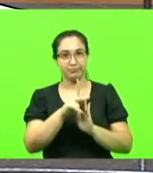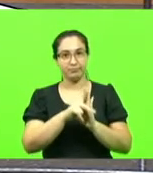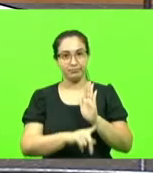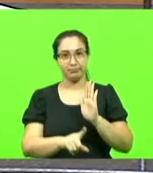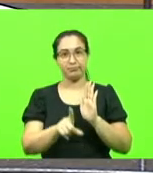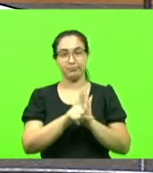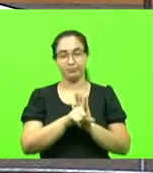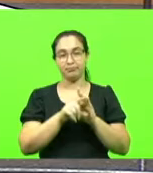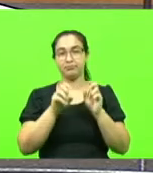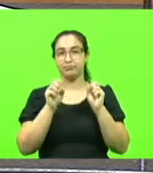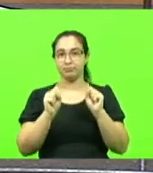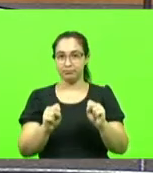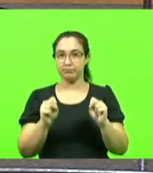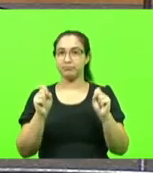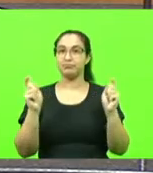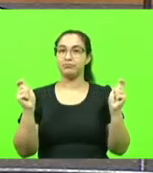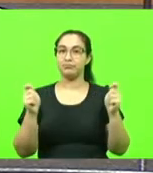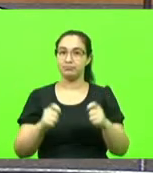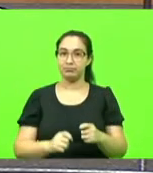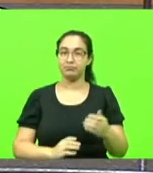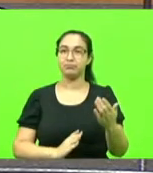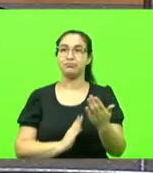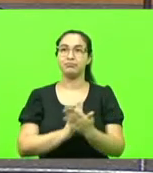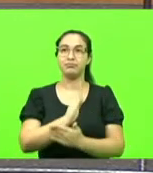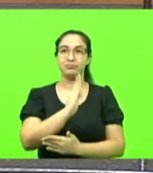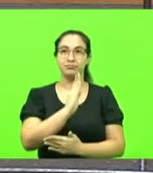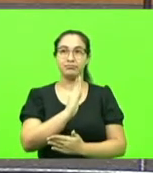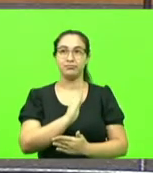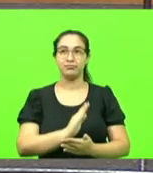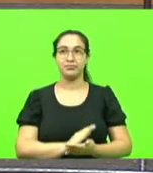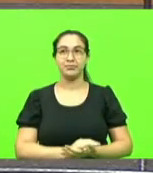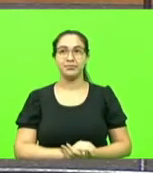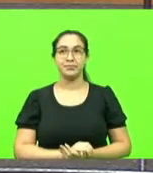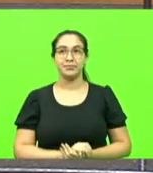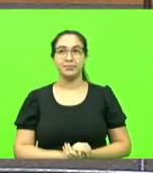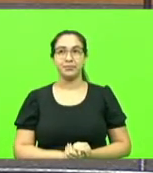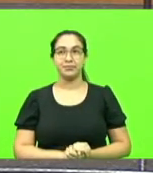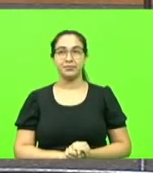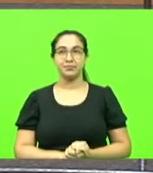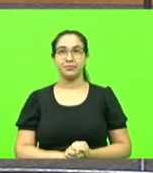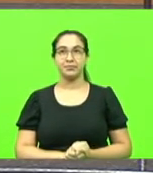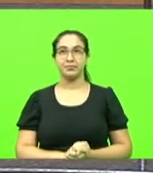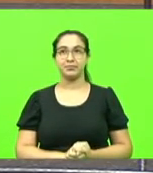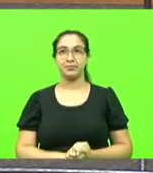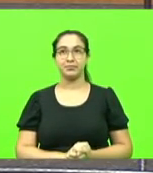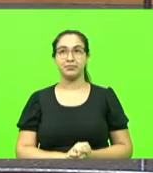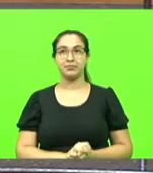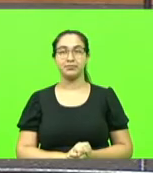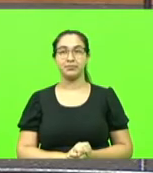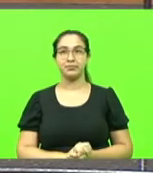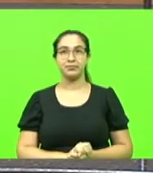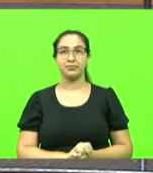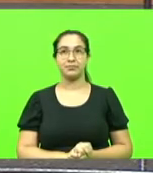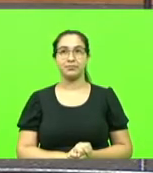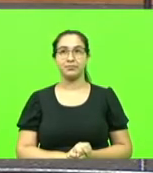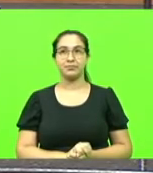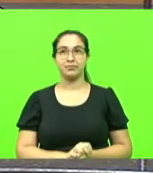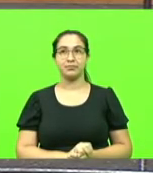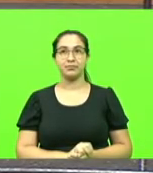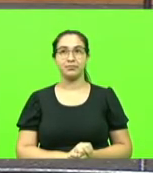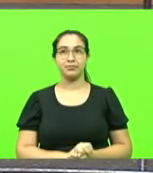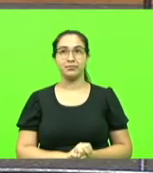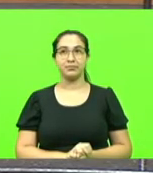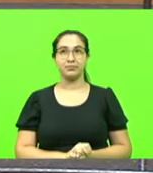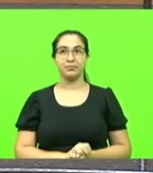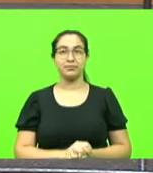ser aprovada com velocidade para que